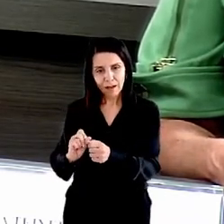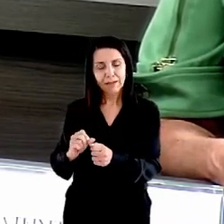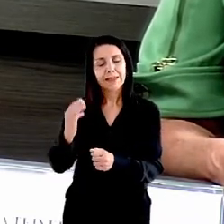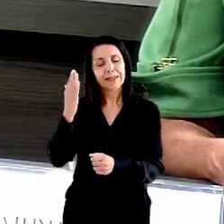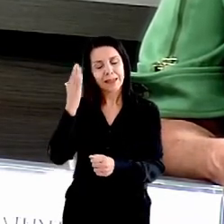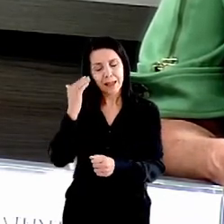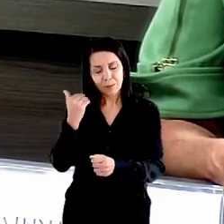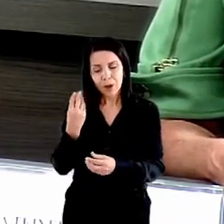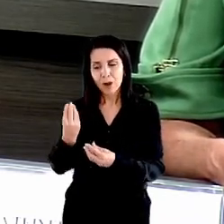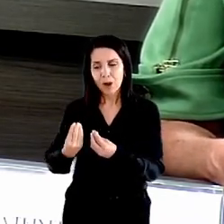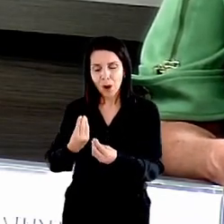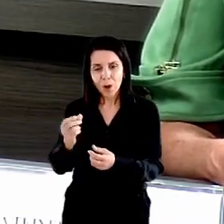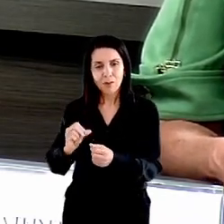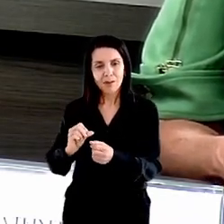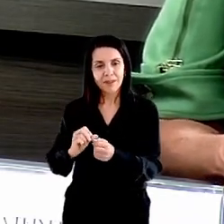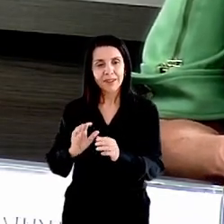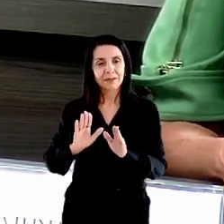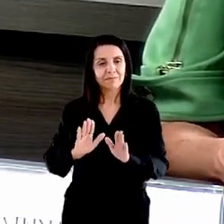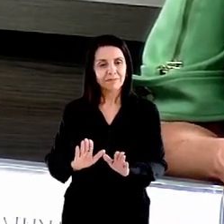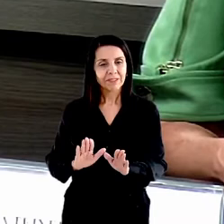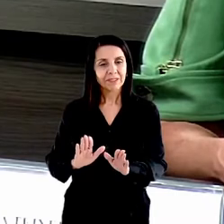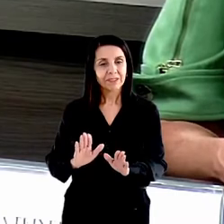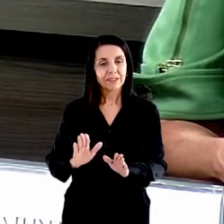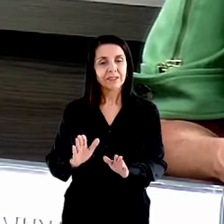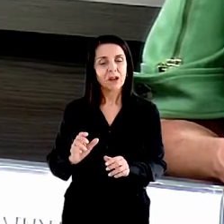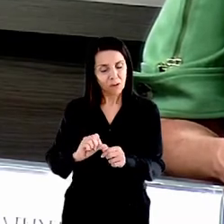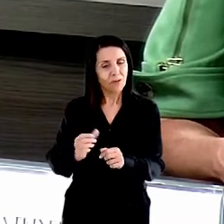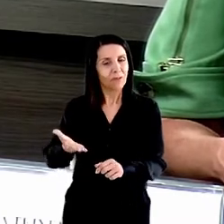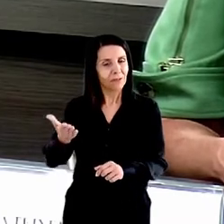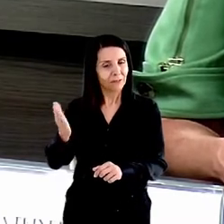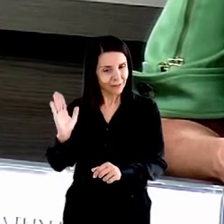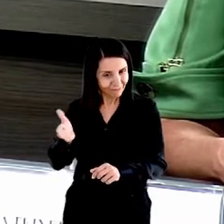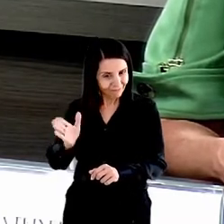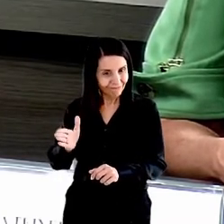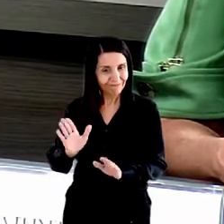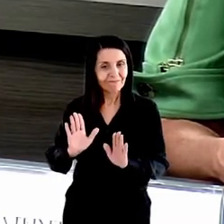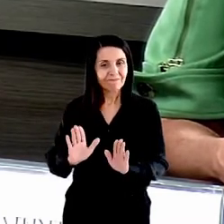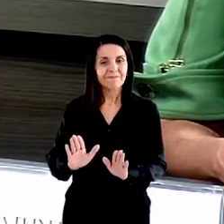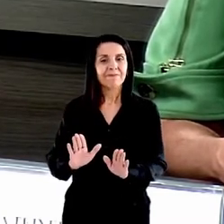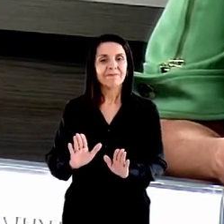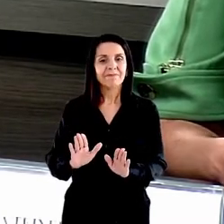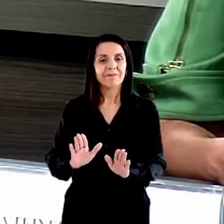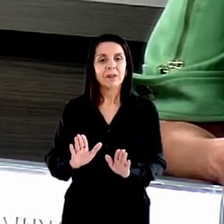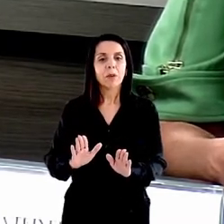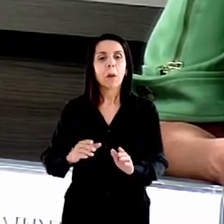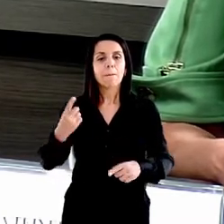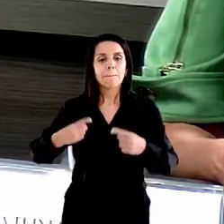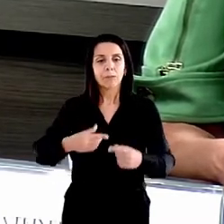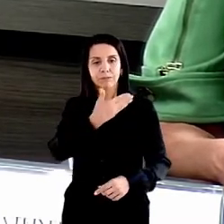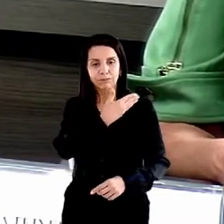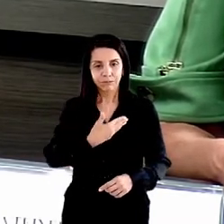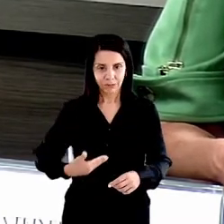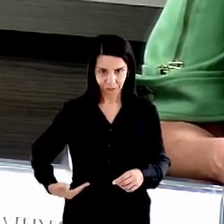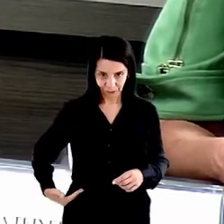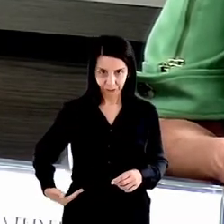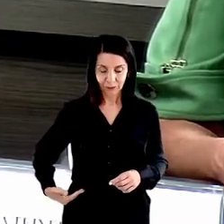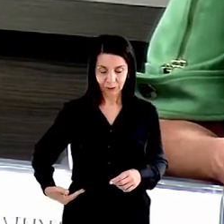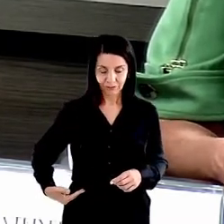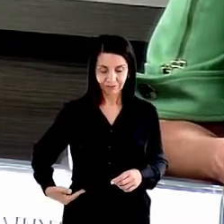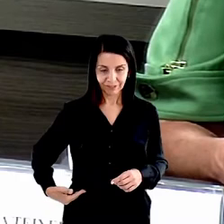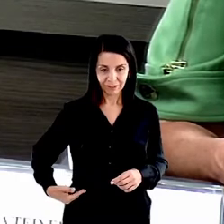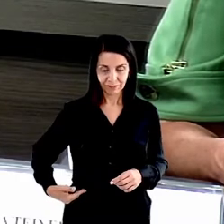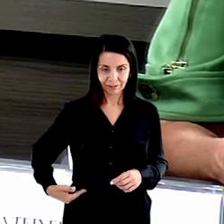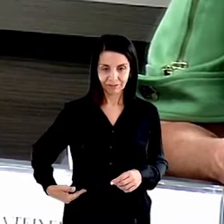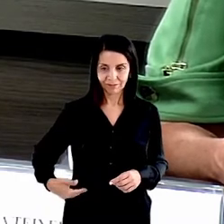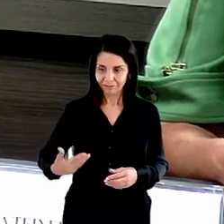gente já fez. É preciso sempre lembrar que, através das políticas públicas, que a Exª citou,